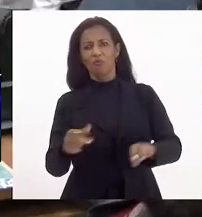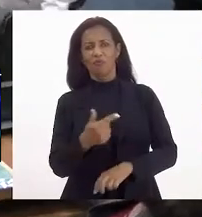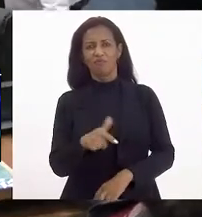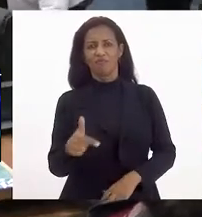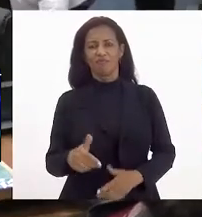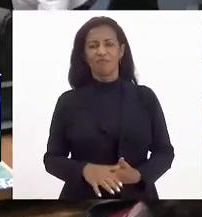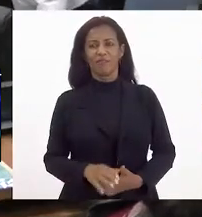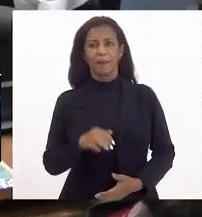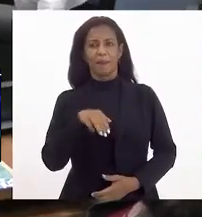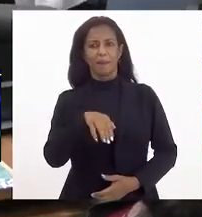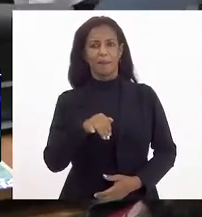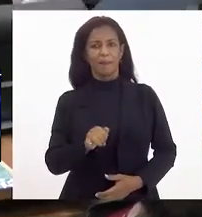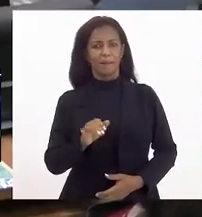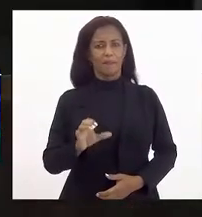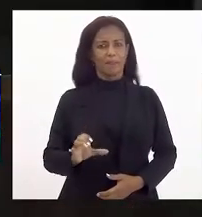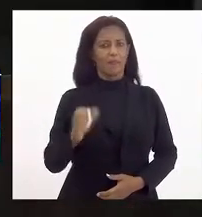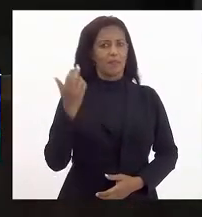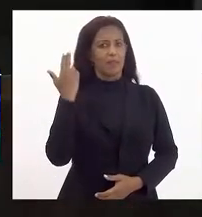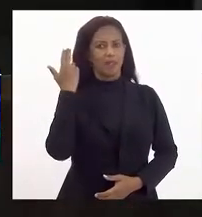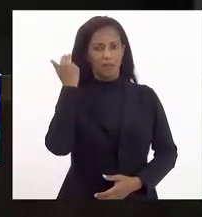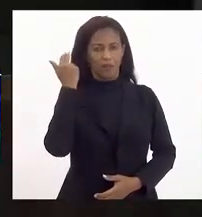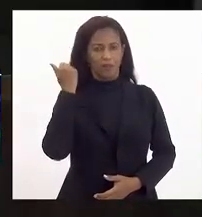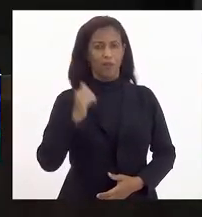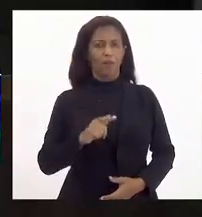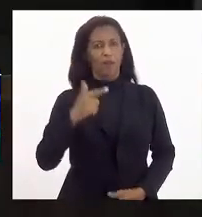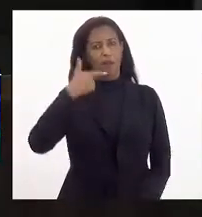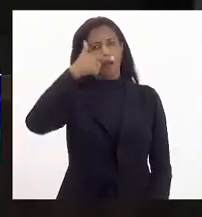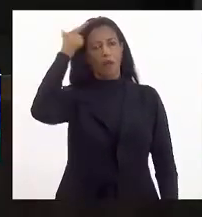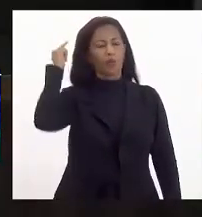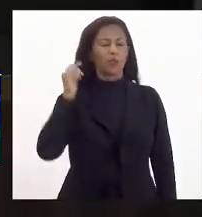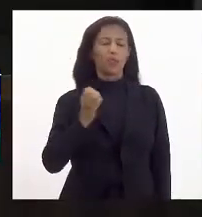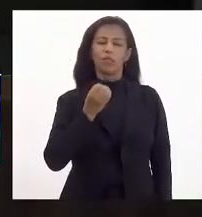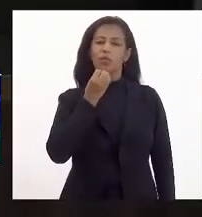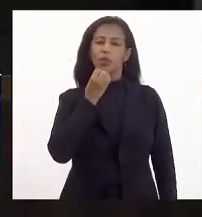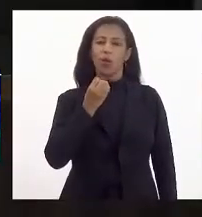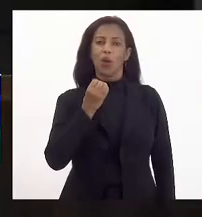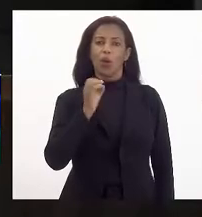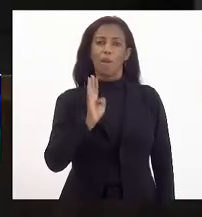Carlos Mink, Eliomar, Luiz Paulo, bom tempo.